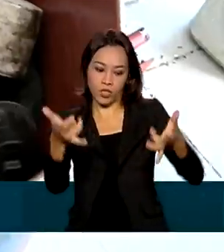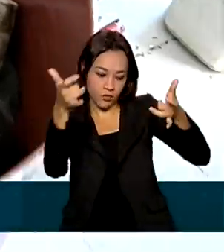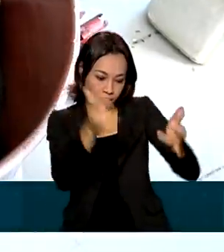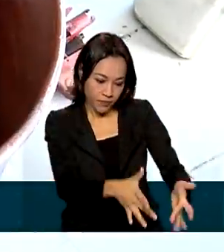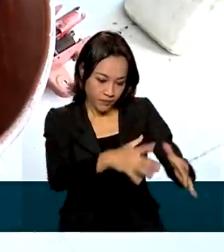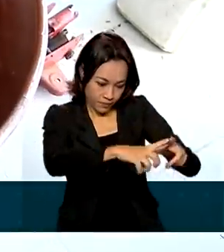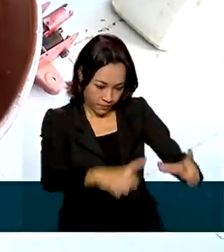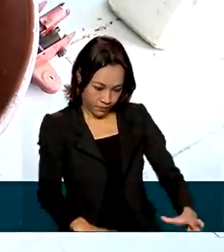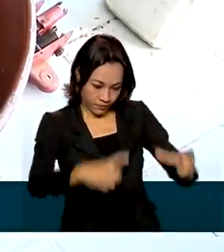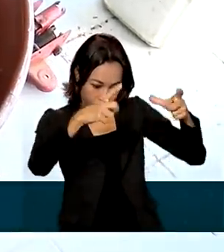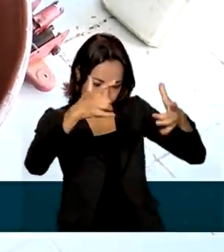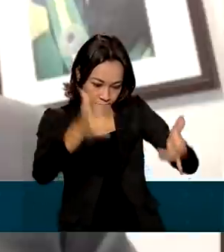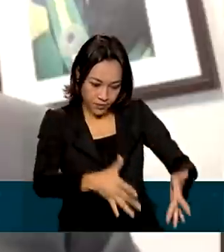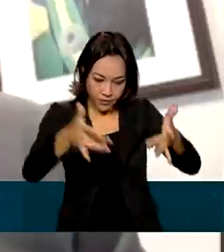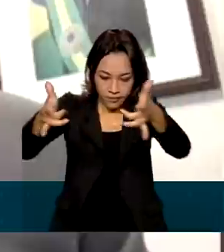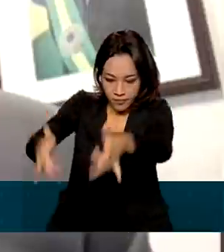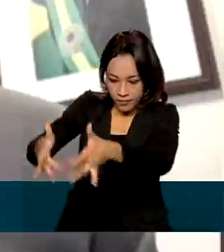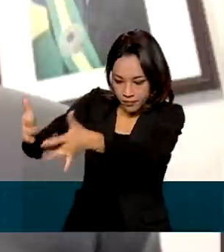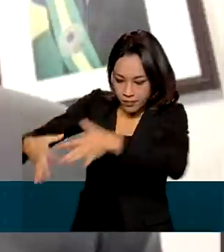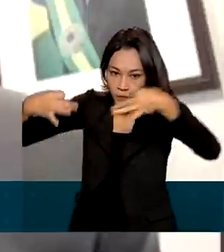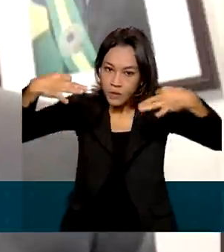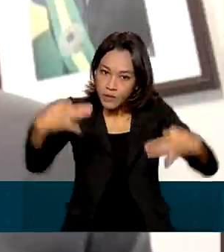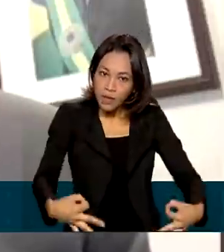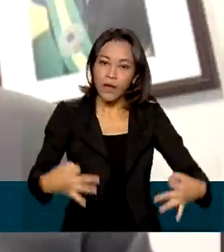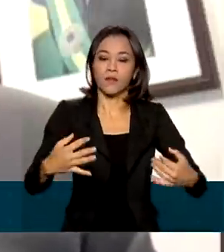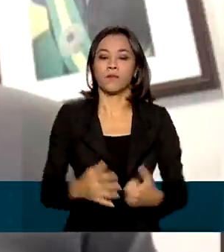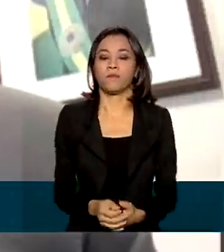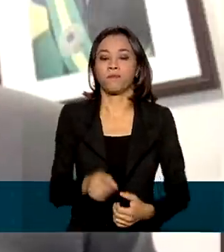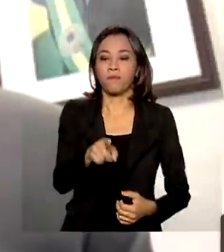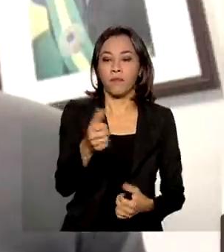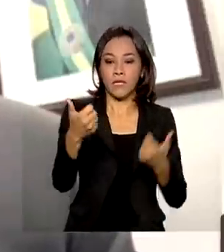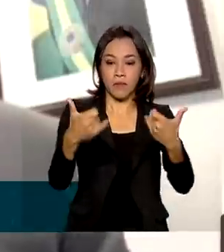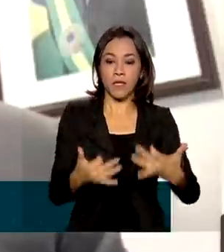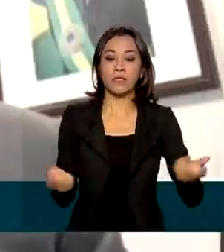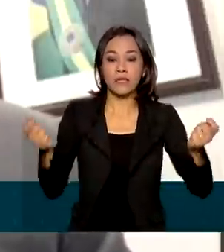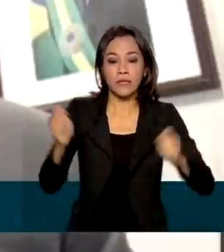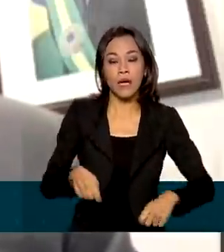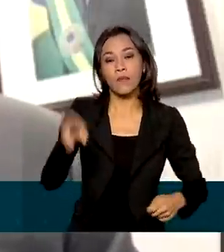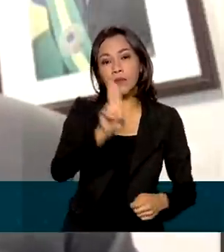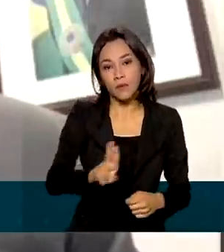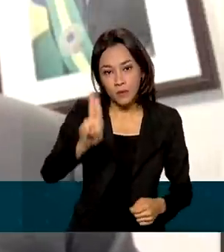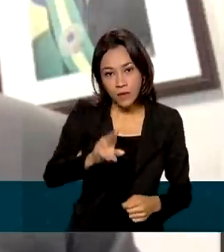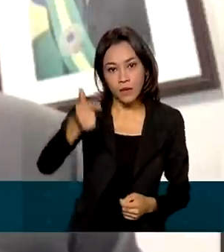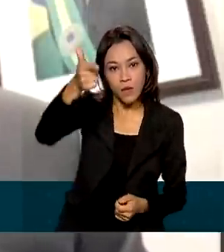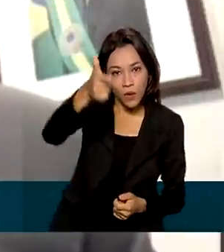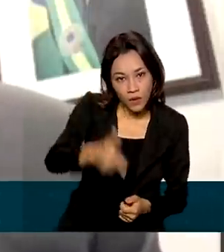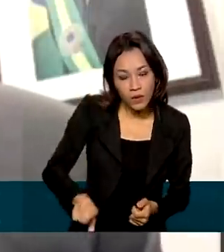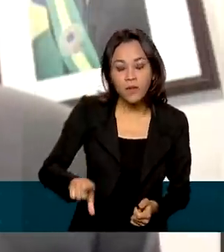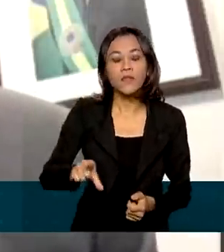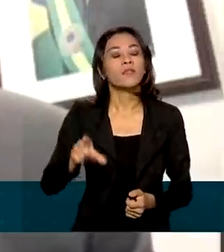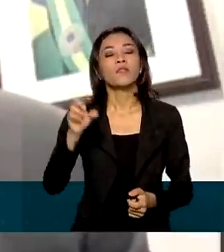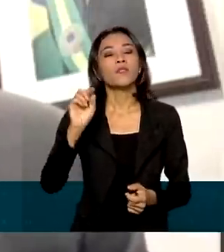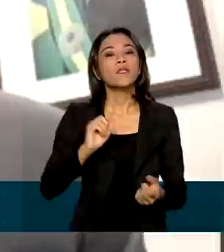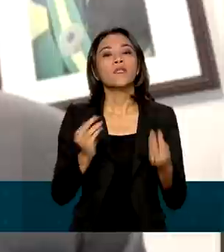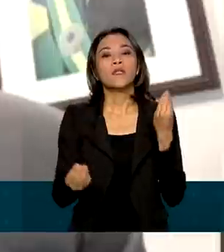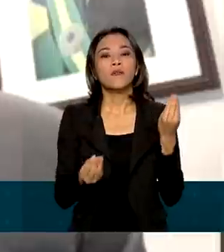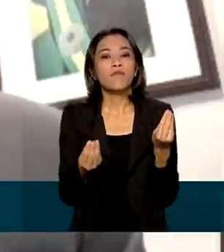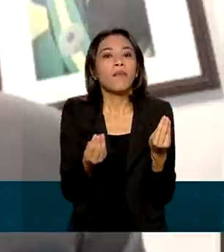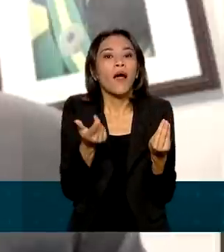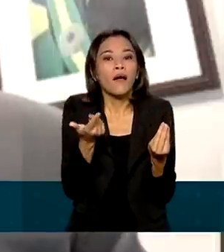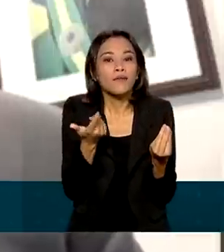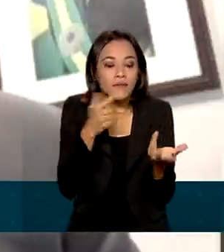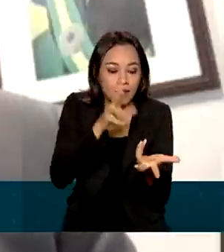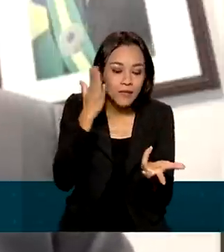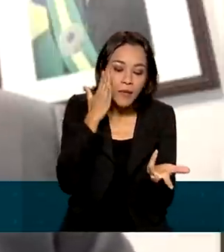chamada logística reversa. Eles podem ser reutilizados, reciclados ou ter outras formas de destinação final ambientalmente